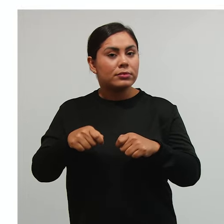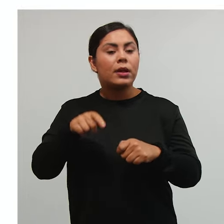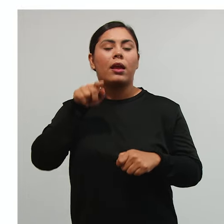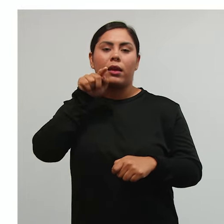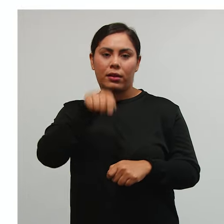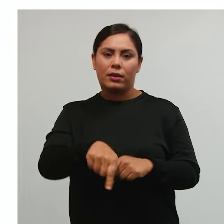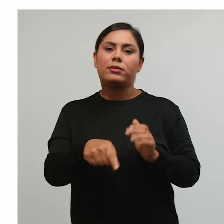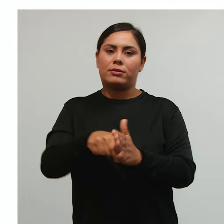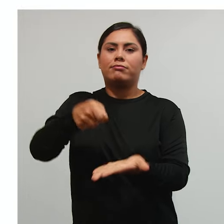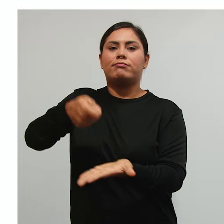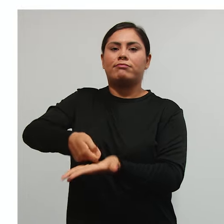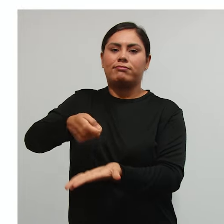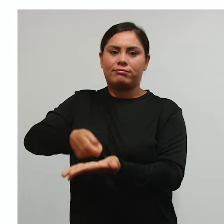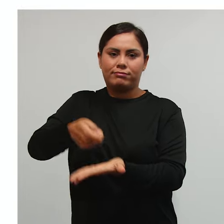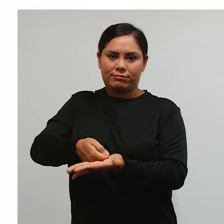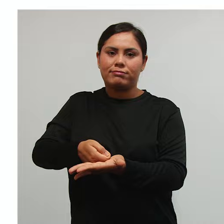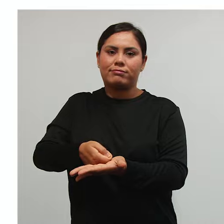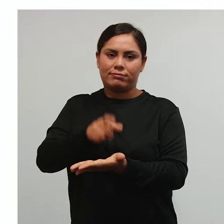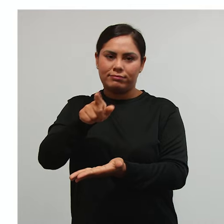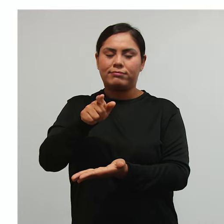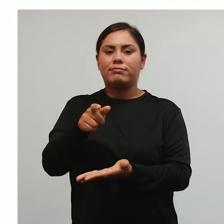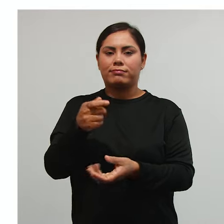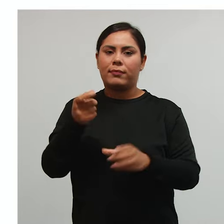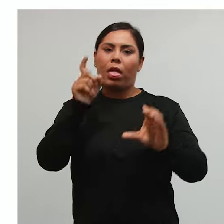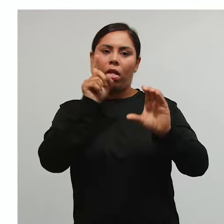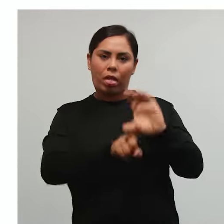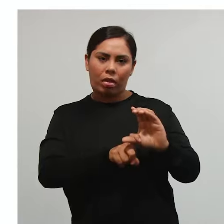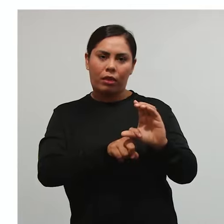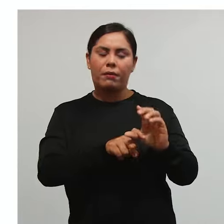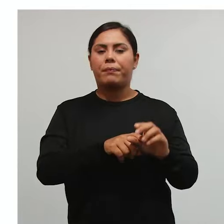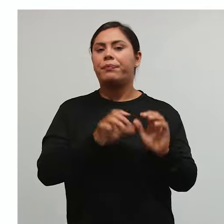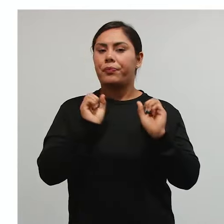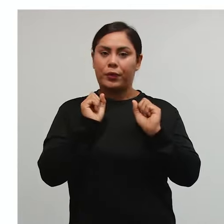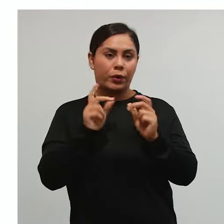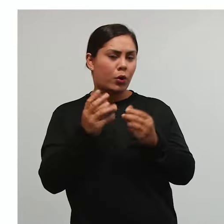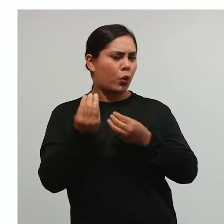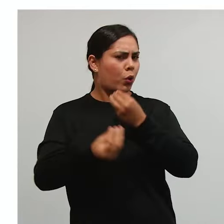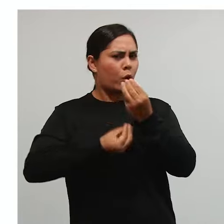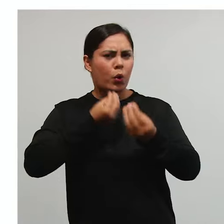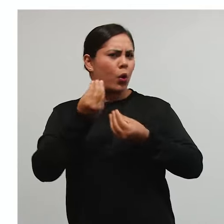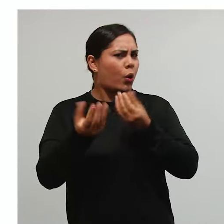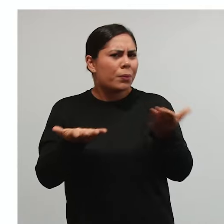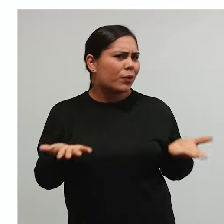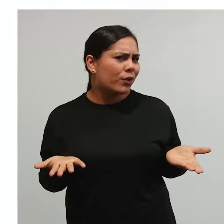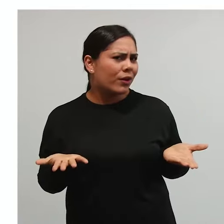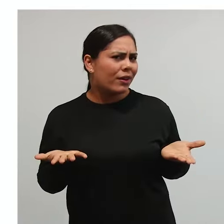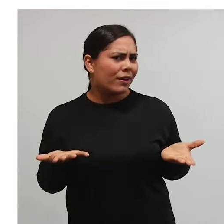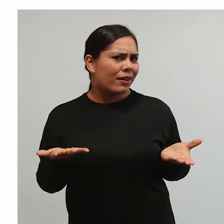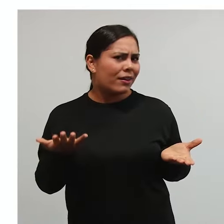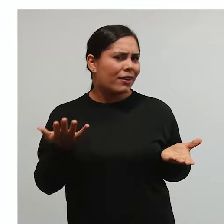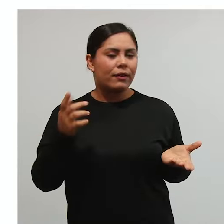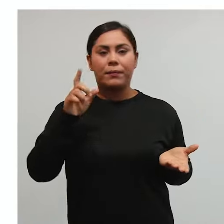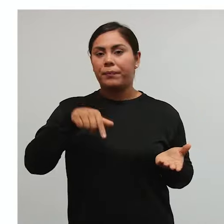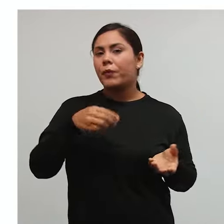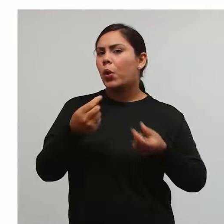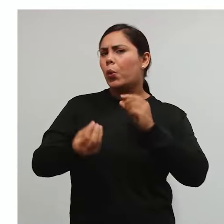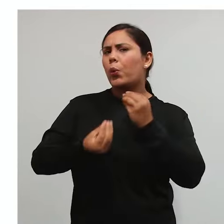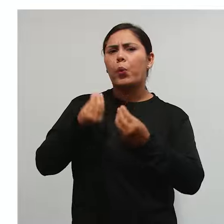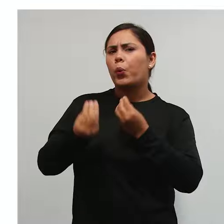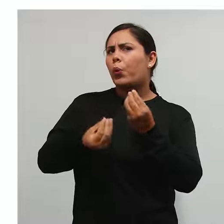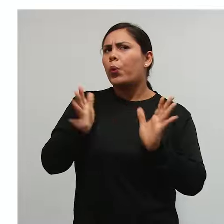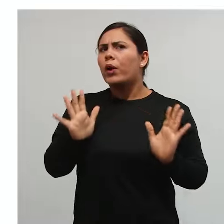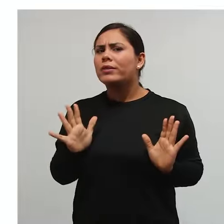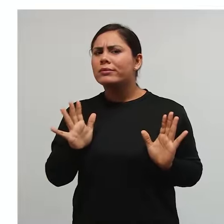chamada obrigação tributária. Tá, como assim? O que